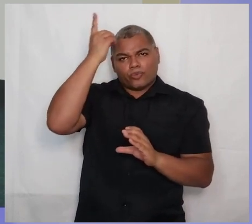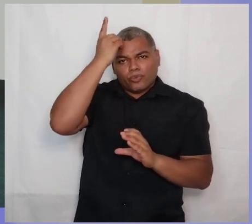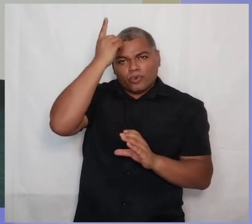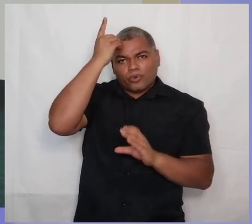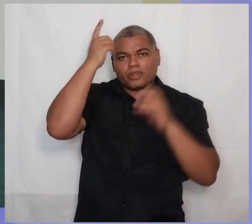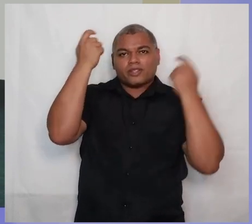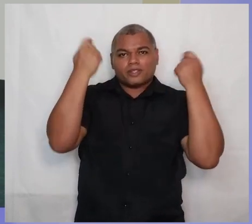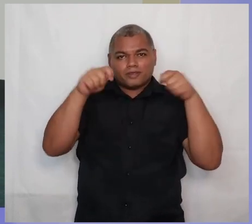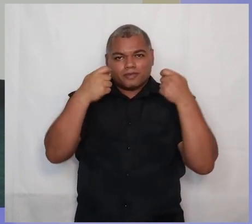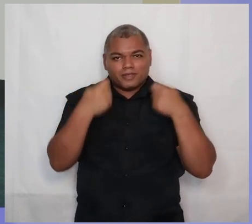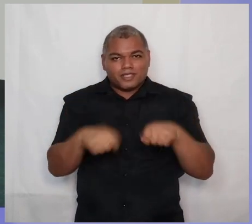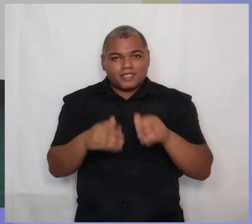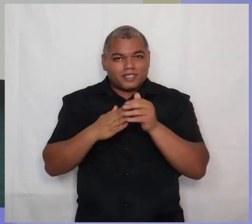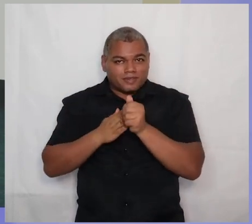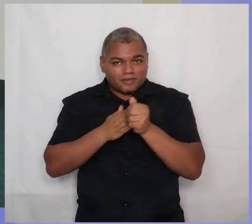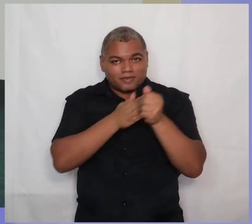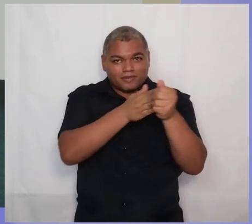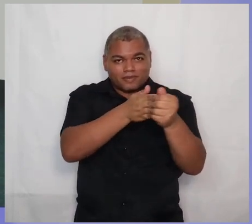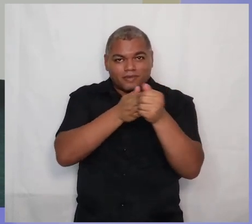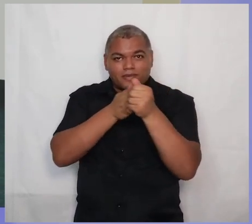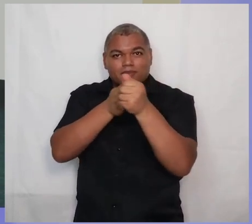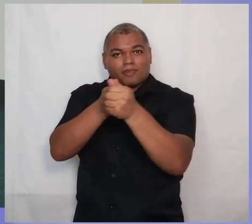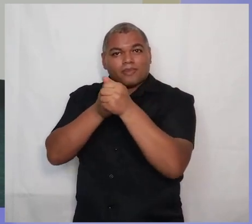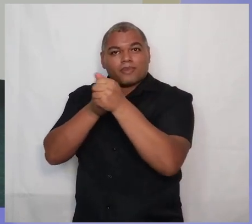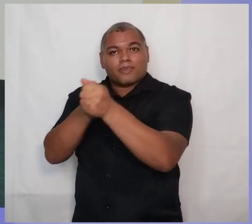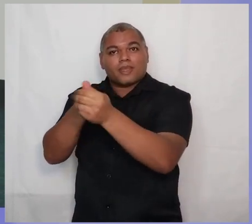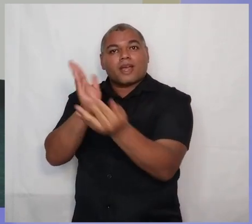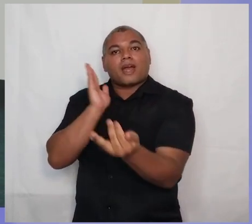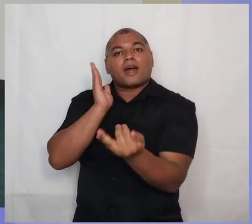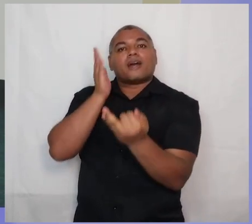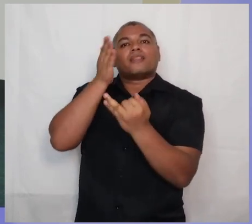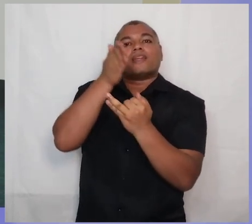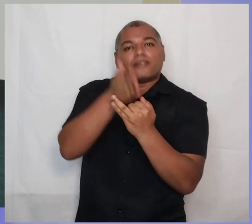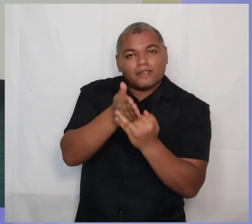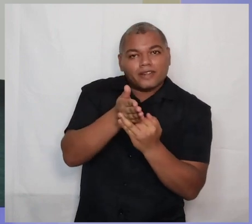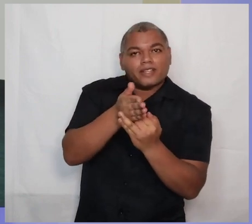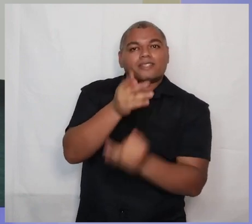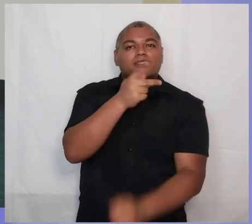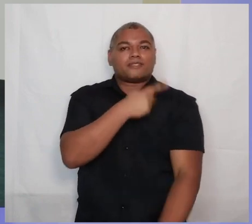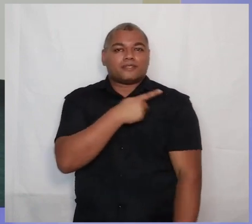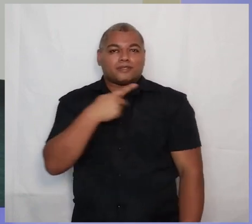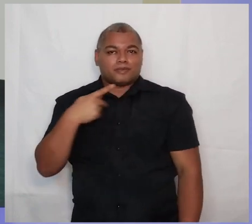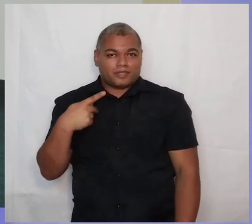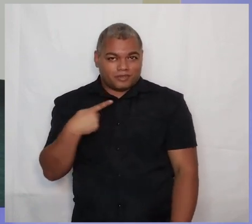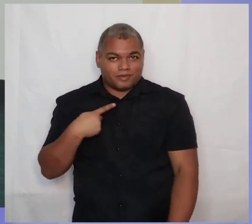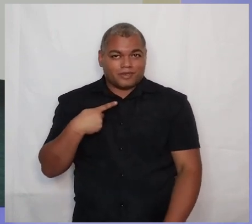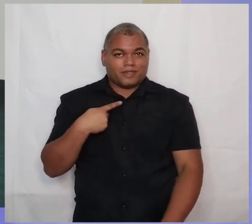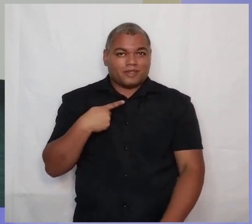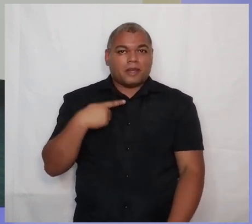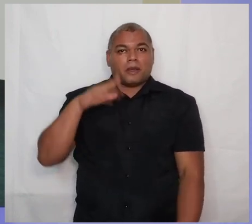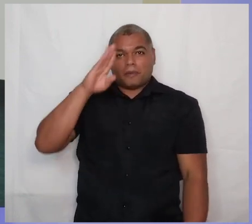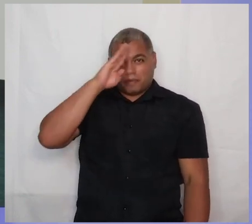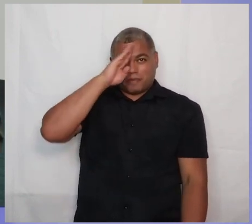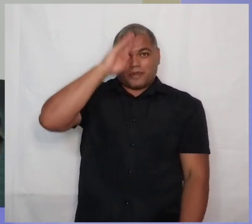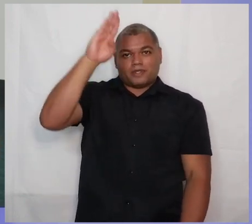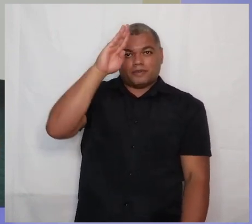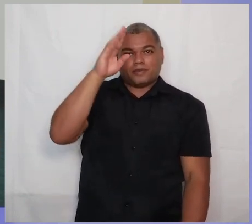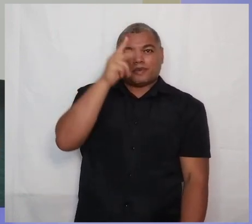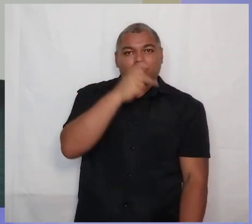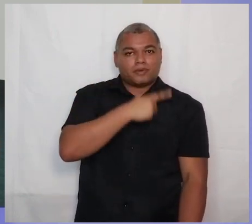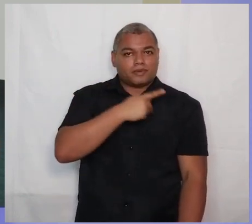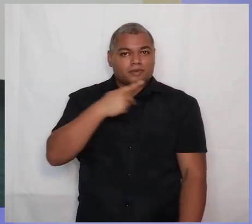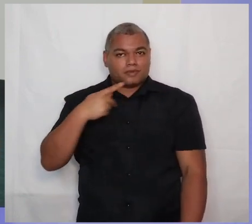espirituais por aqueles que são responsáveis por ministrar a palavra a eles. especialmente os pastores